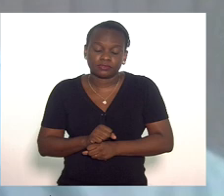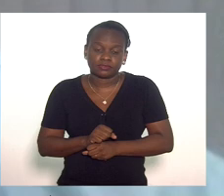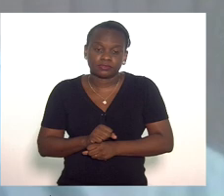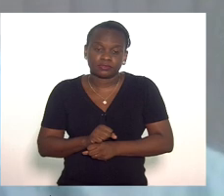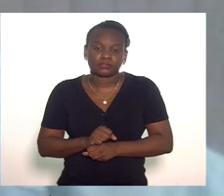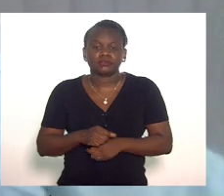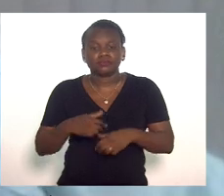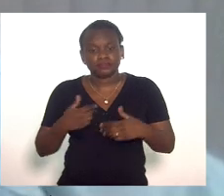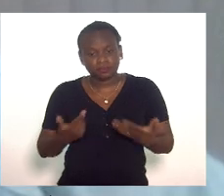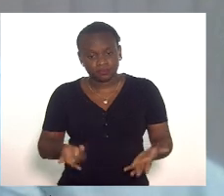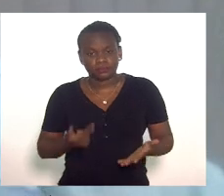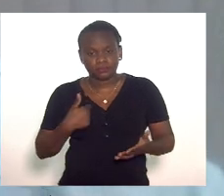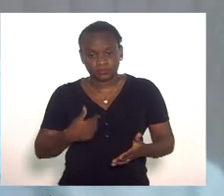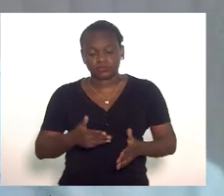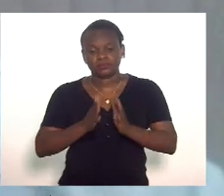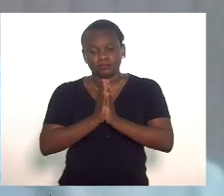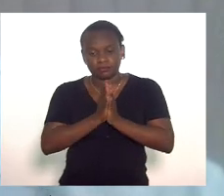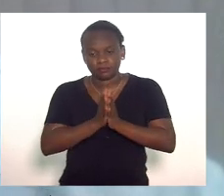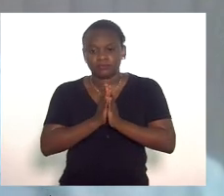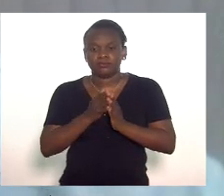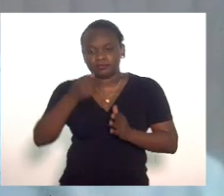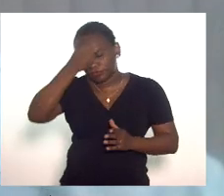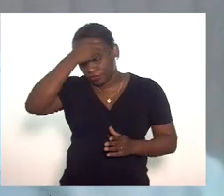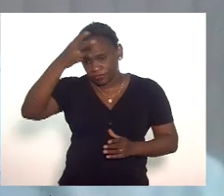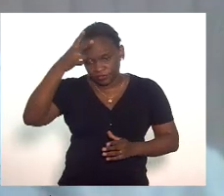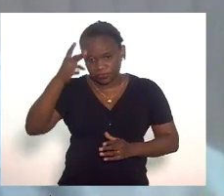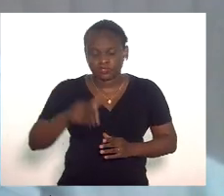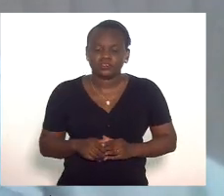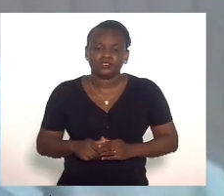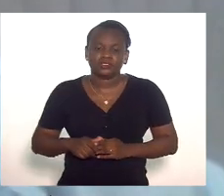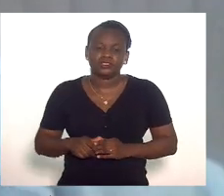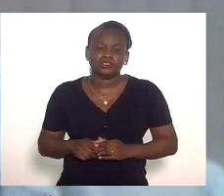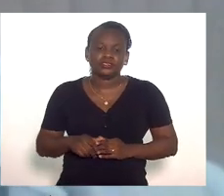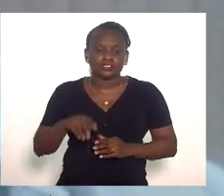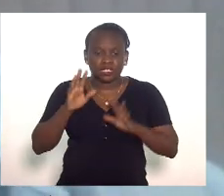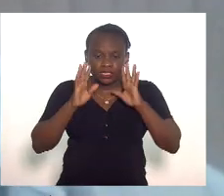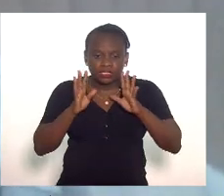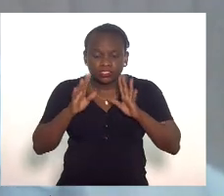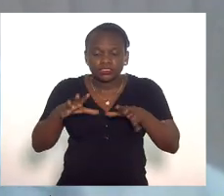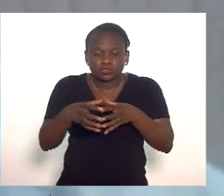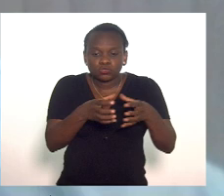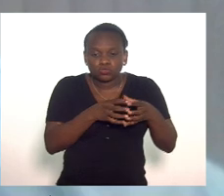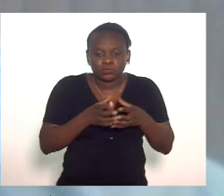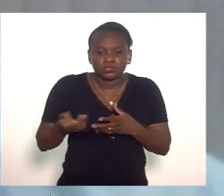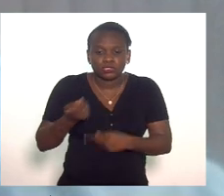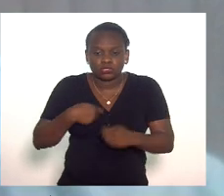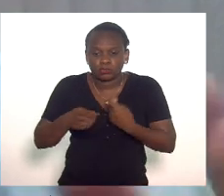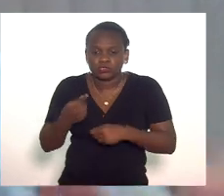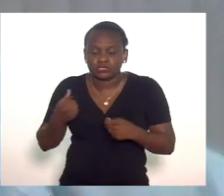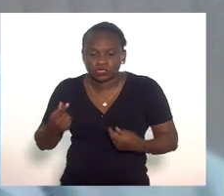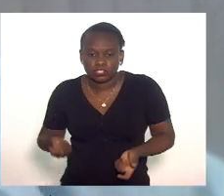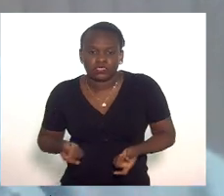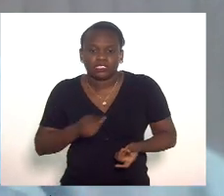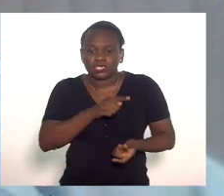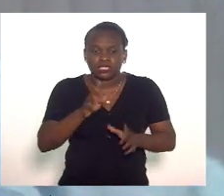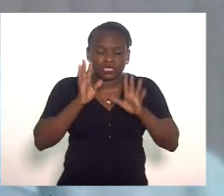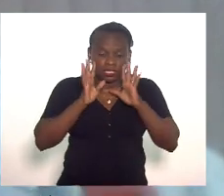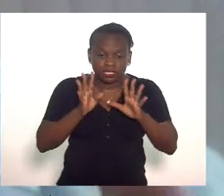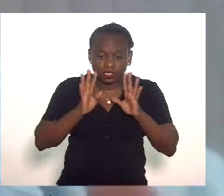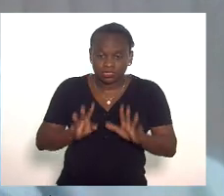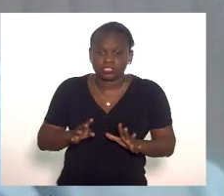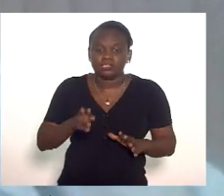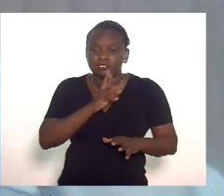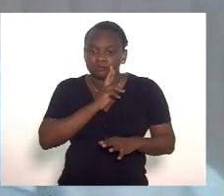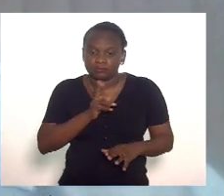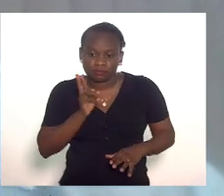então faço aqui apelo ao prefeito que possa ouvir os setores econômicos que possa ouvir o setor de